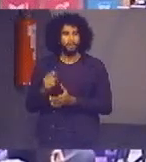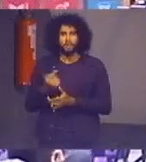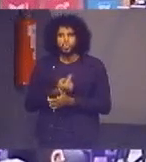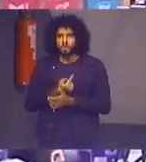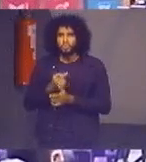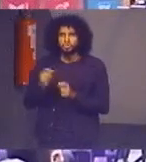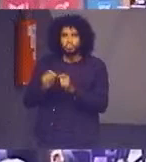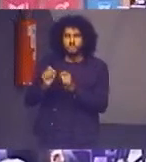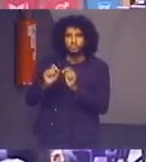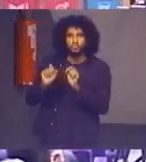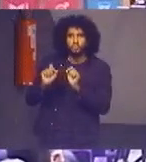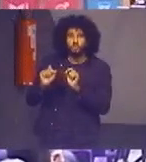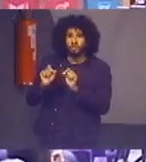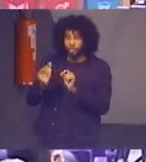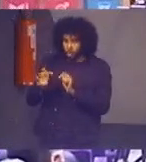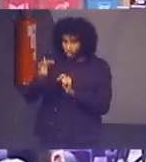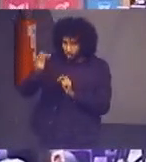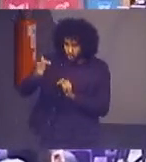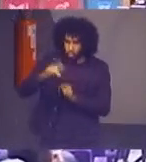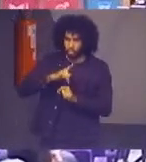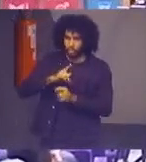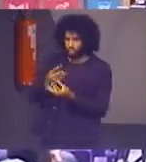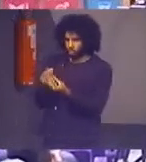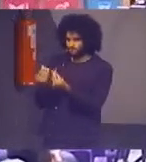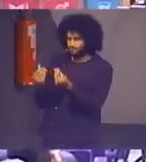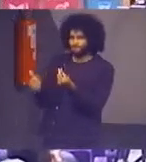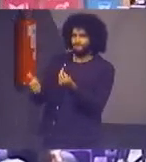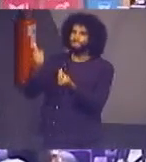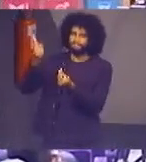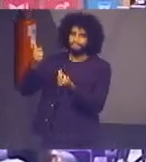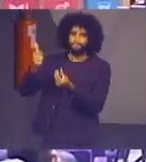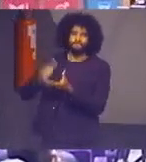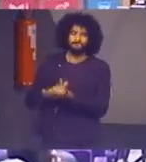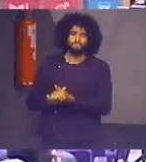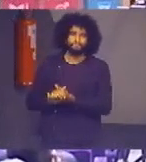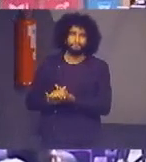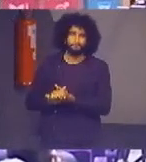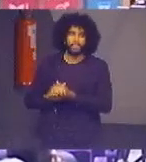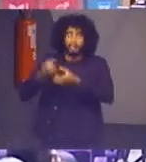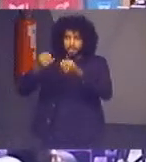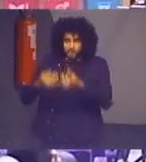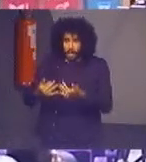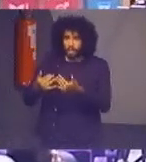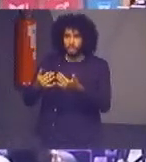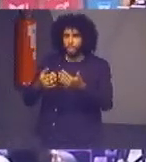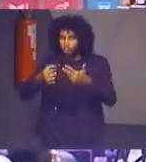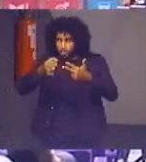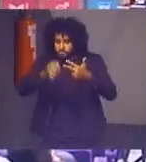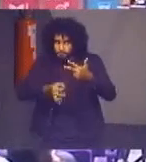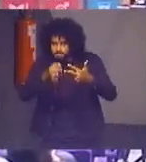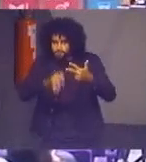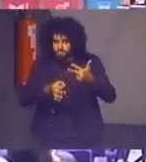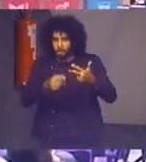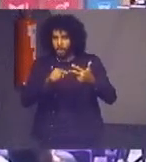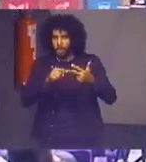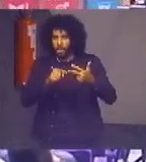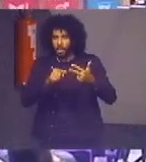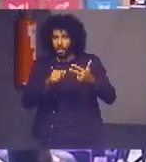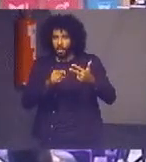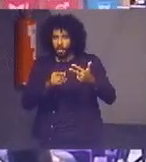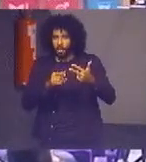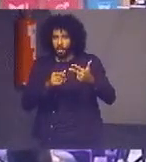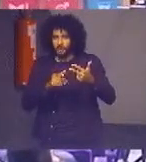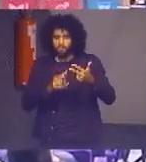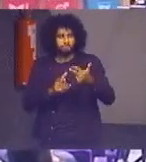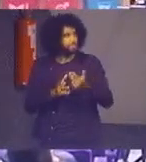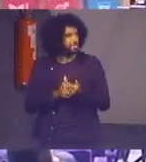melhorar até as nossas ações dizer que o poder judiciário vem estar abraços